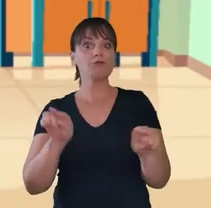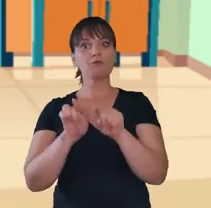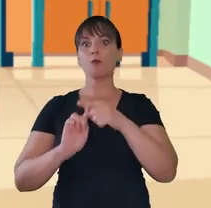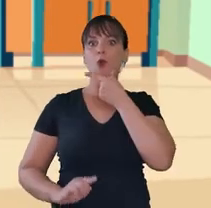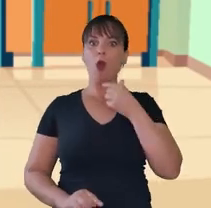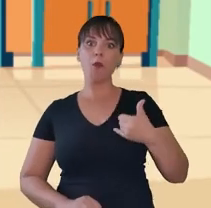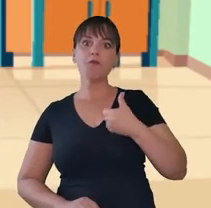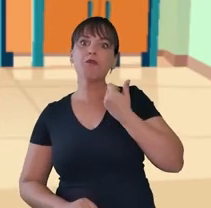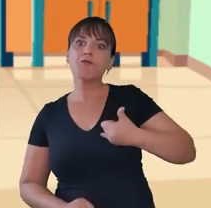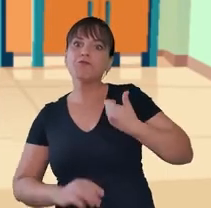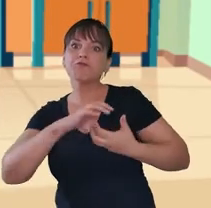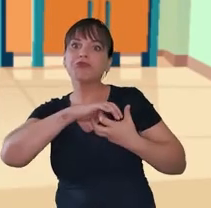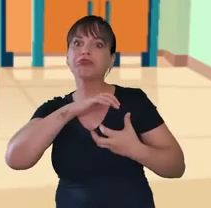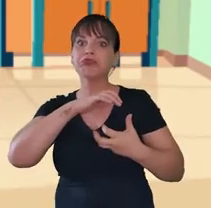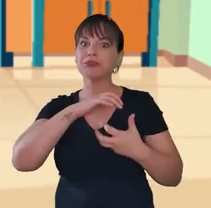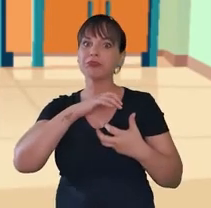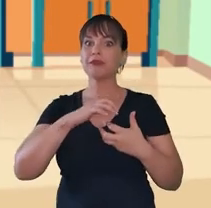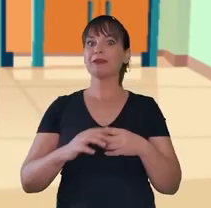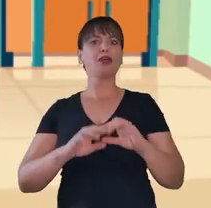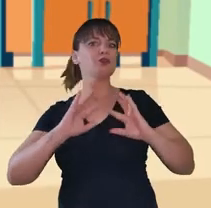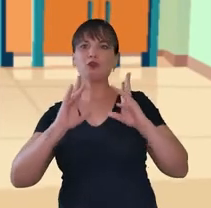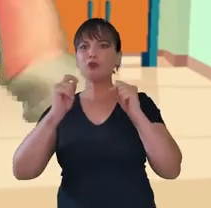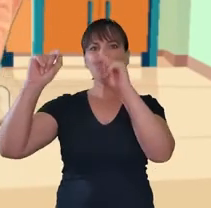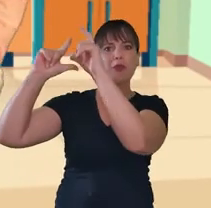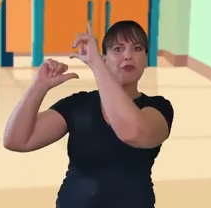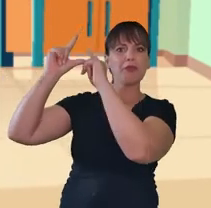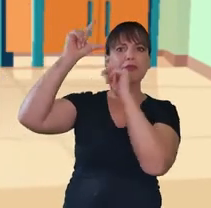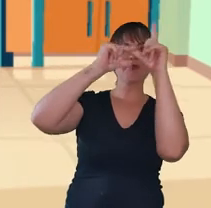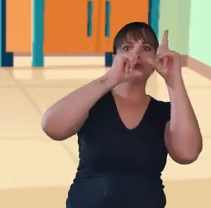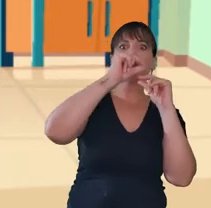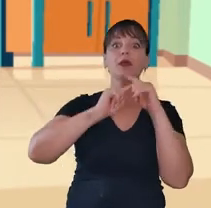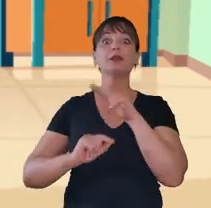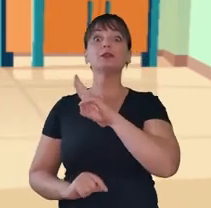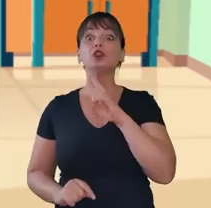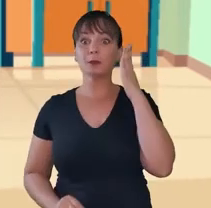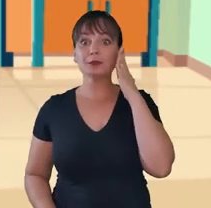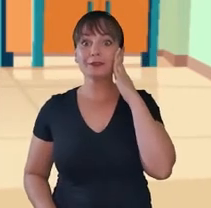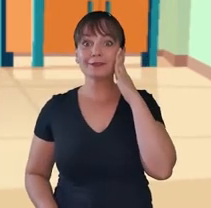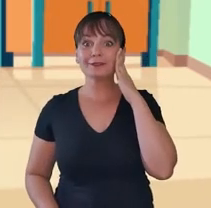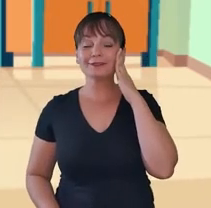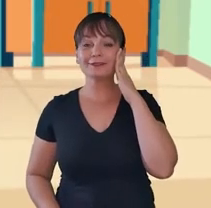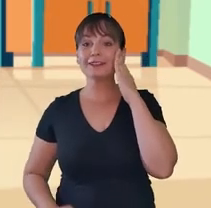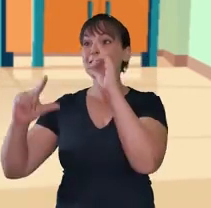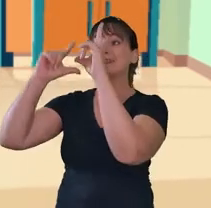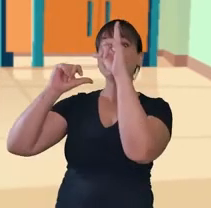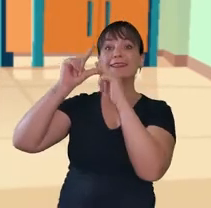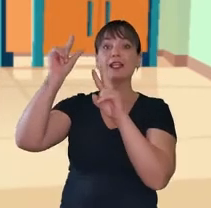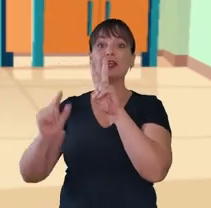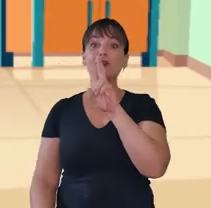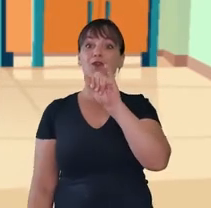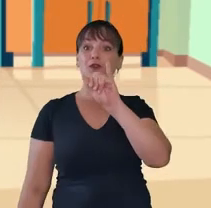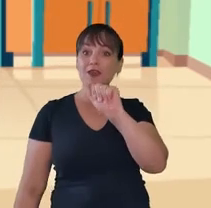velho. Interessante. Isso, e toda a Via Láctea. Sabe como chama? Como? A Via Láctea chama-se